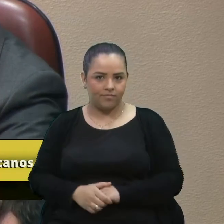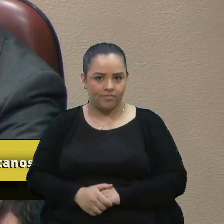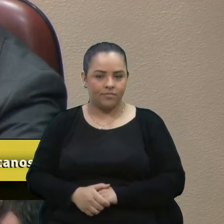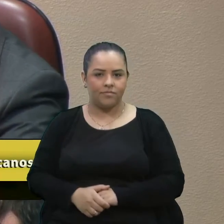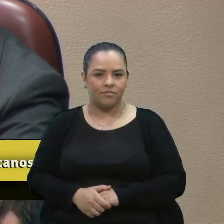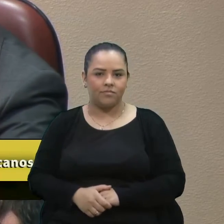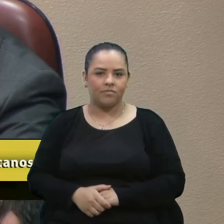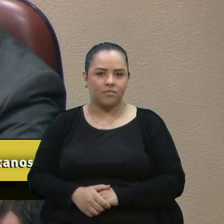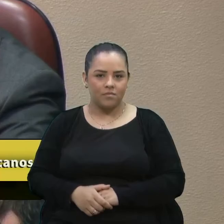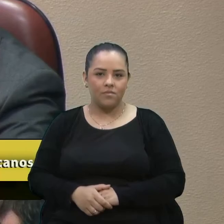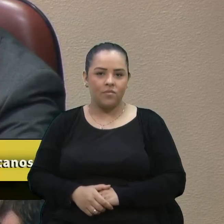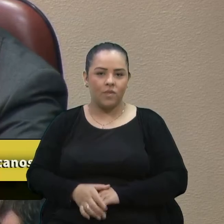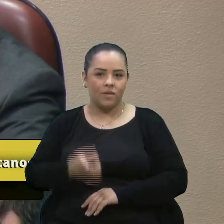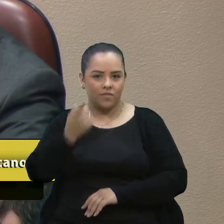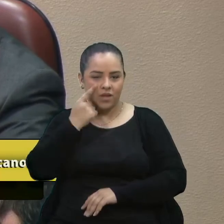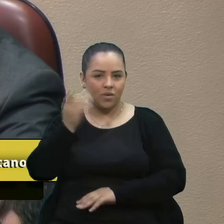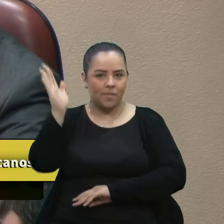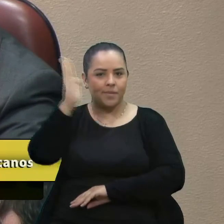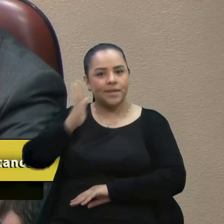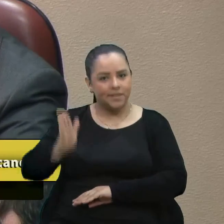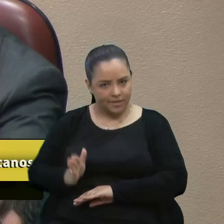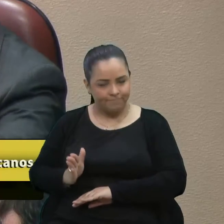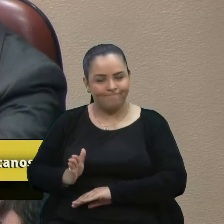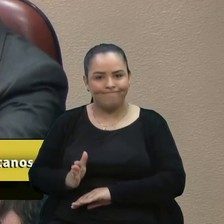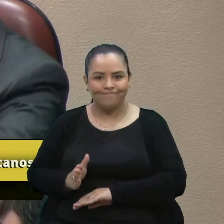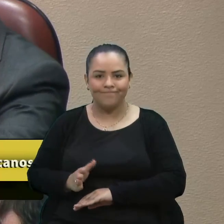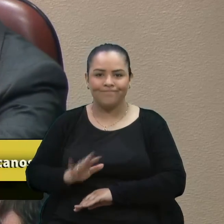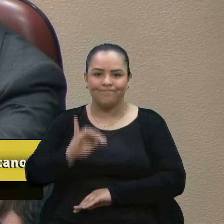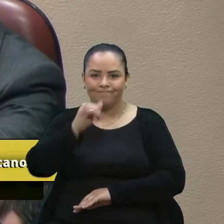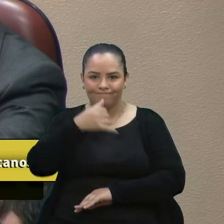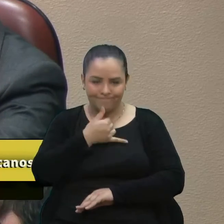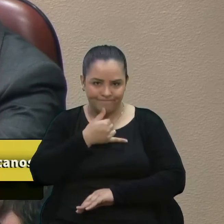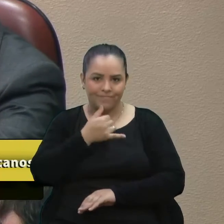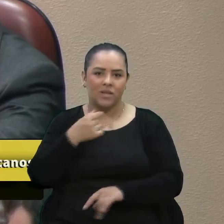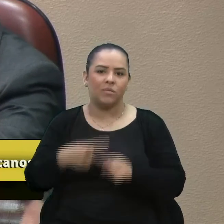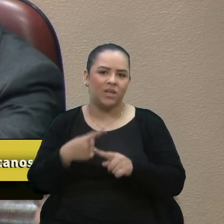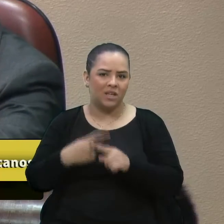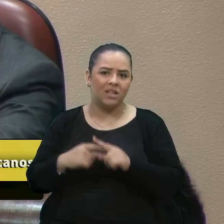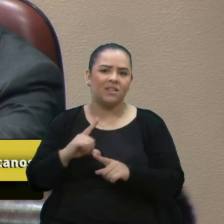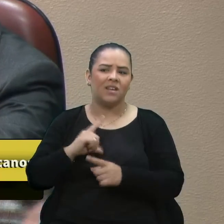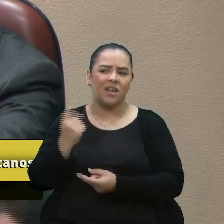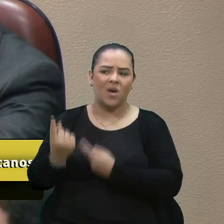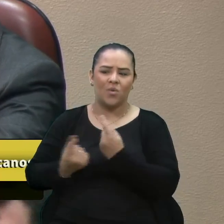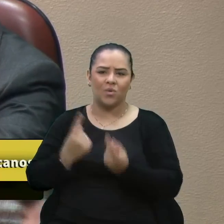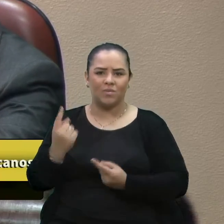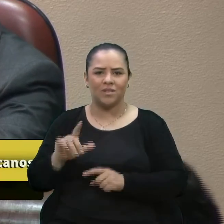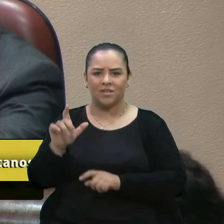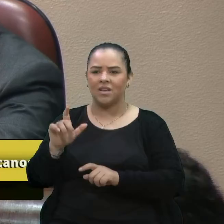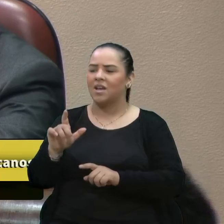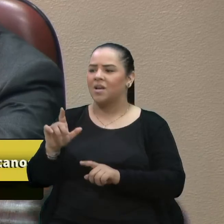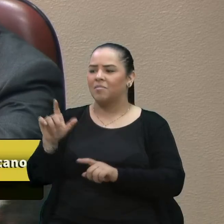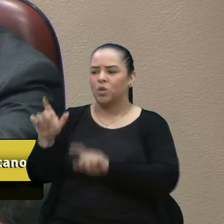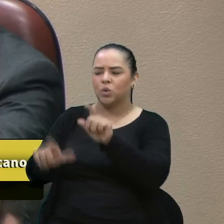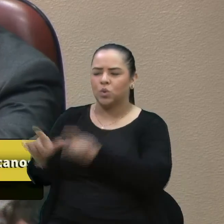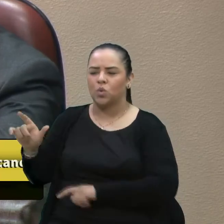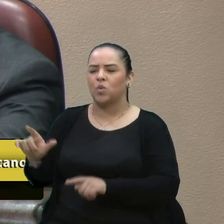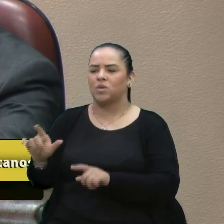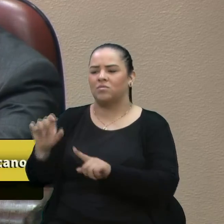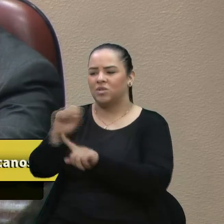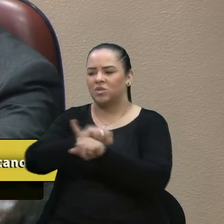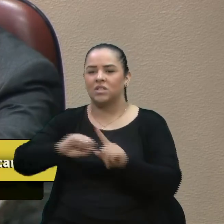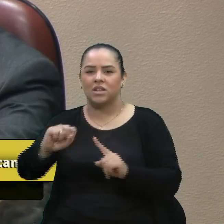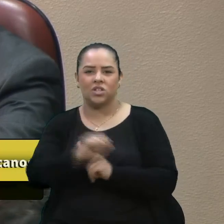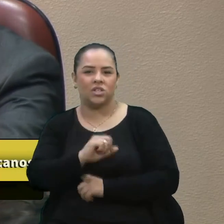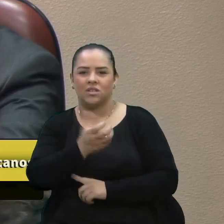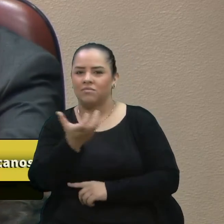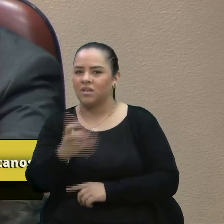veja que o Brasil, infelizmente, por uma parcela infeliz de uma sociedade que não quer ser